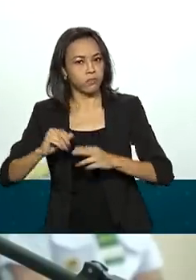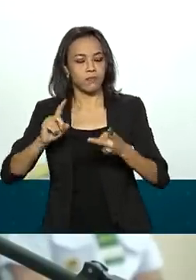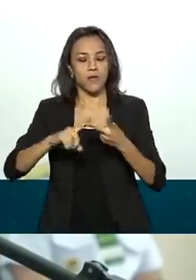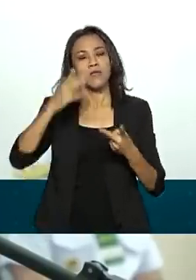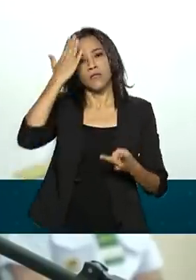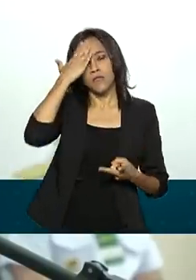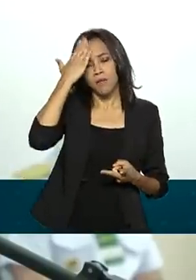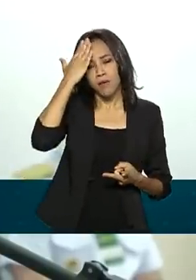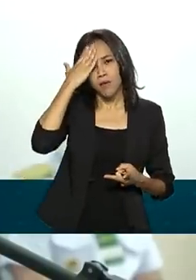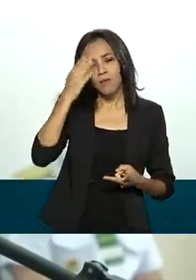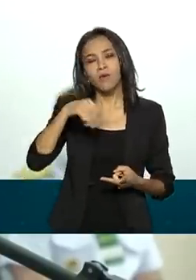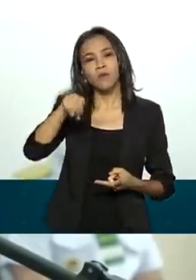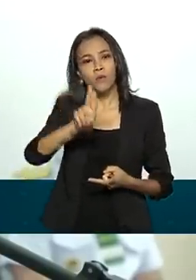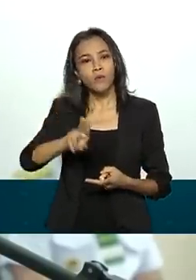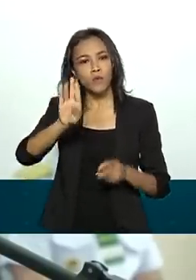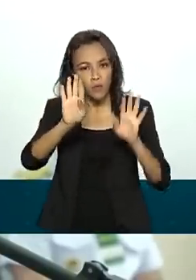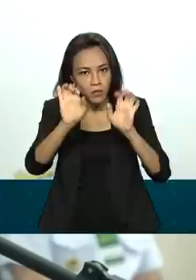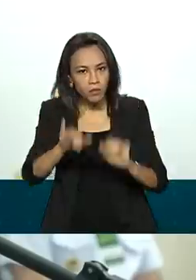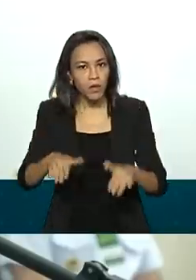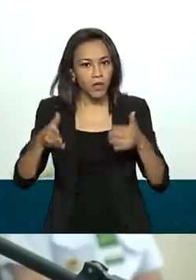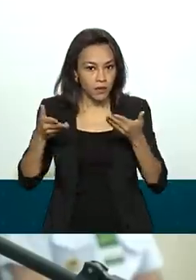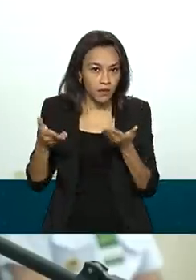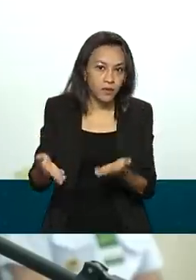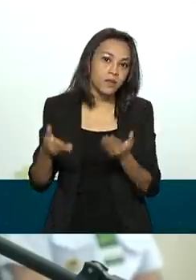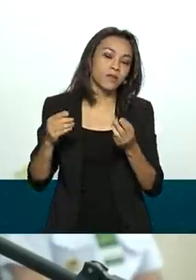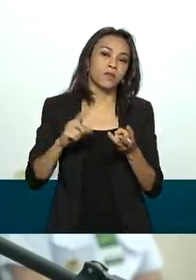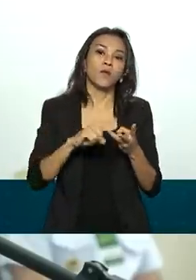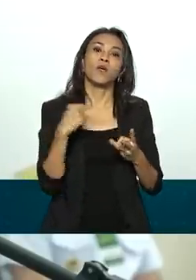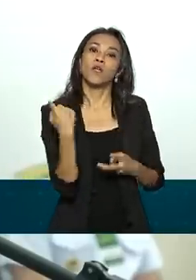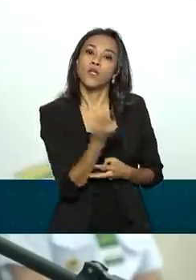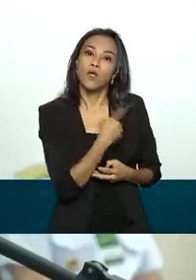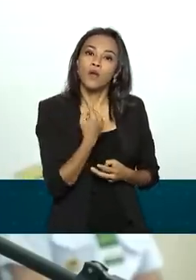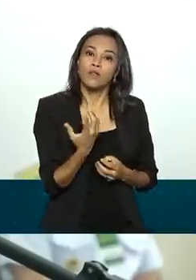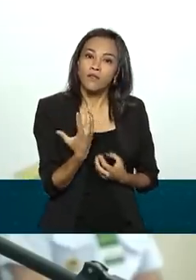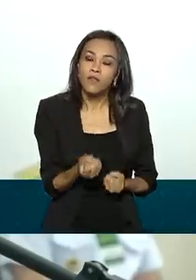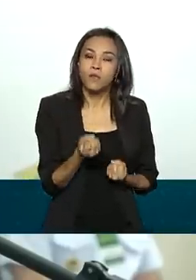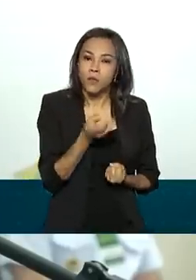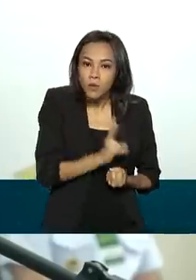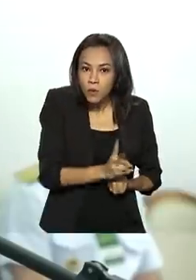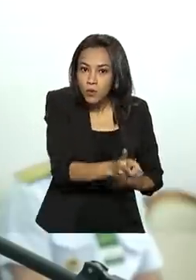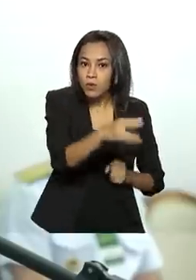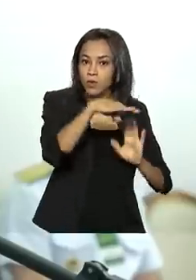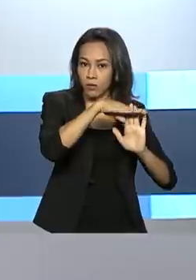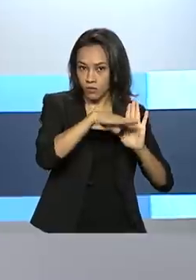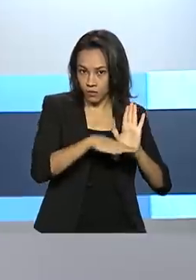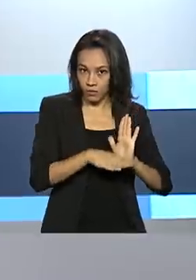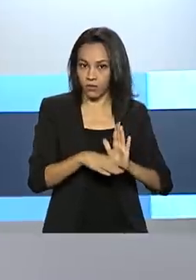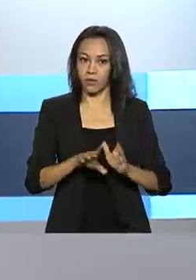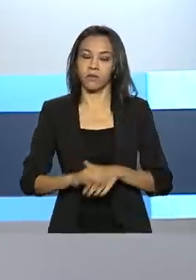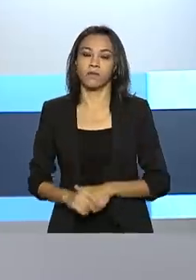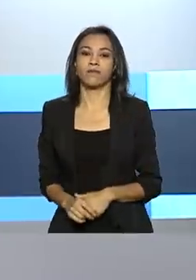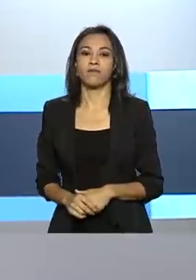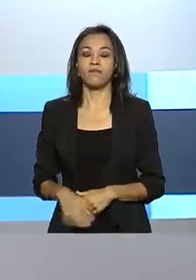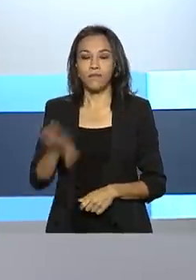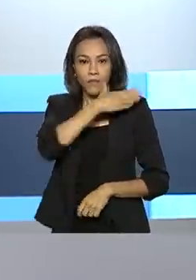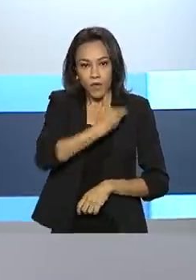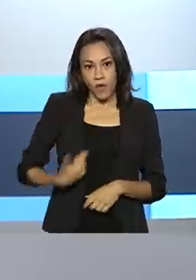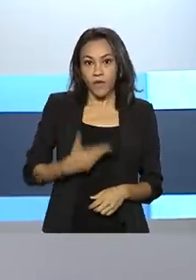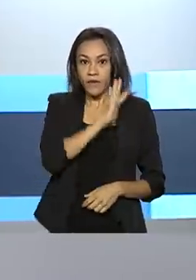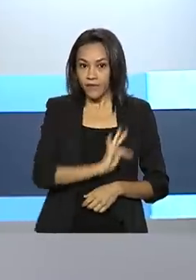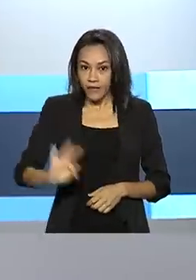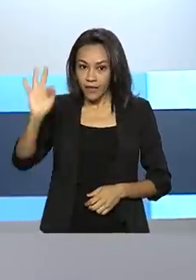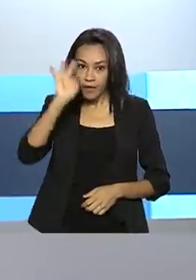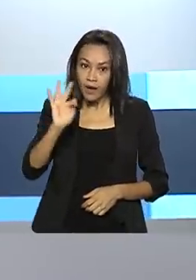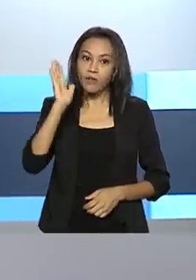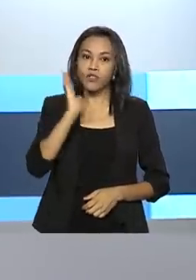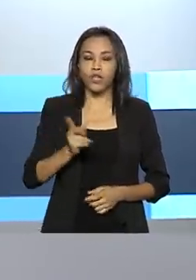governança e também estamos dando continuidade a todos esses programas. O governo federal realizou